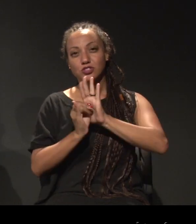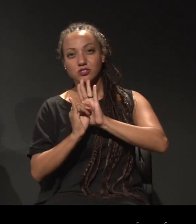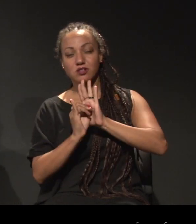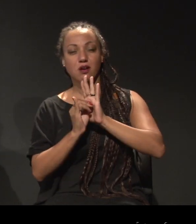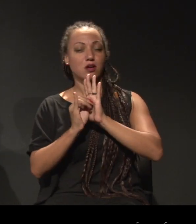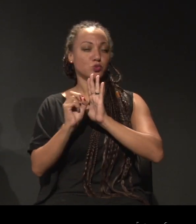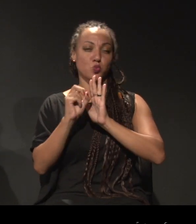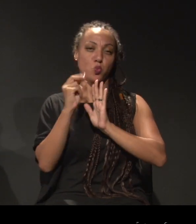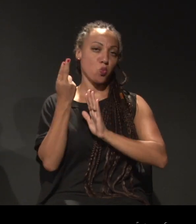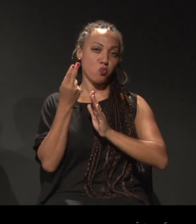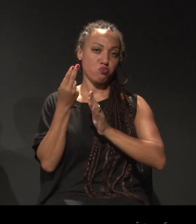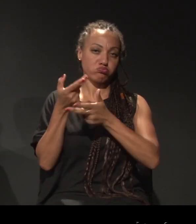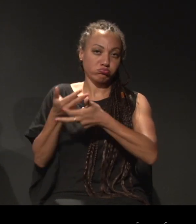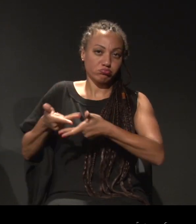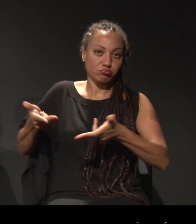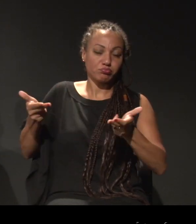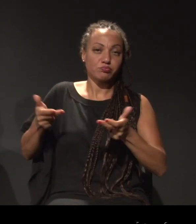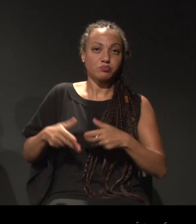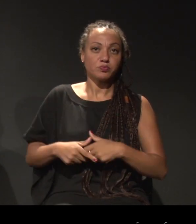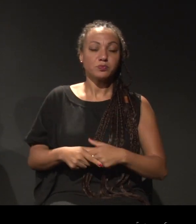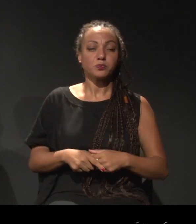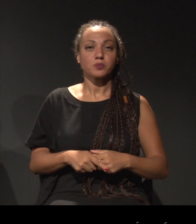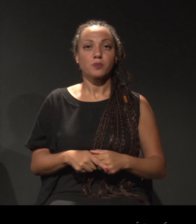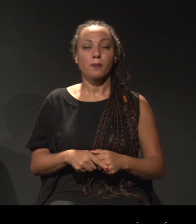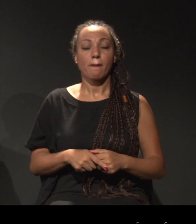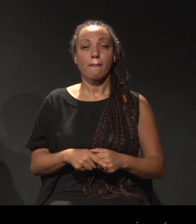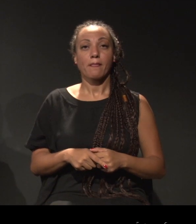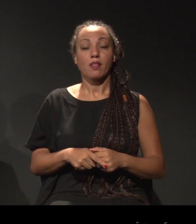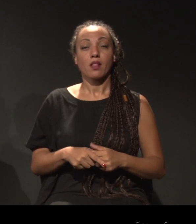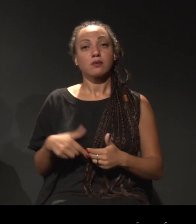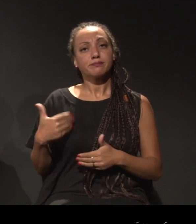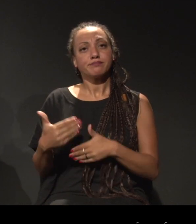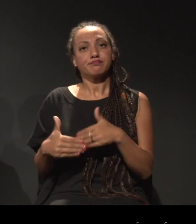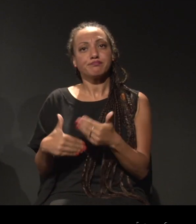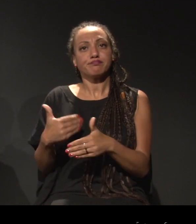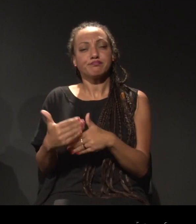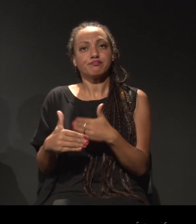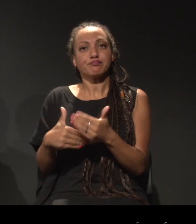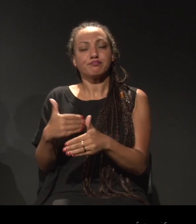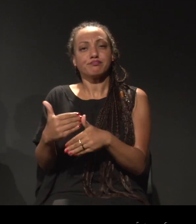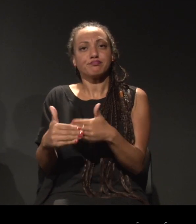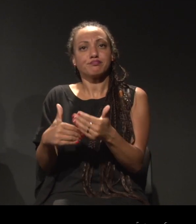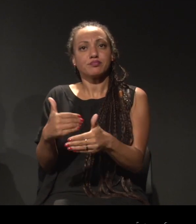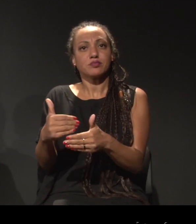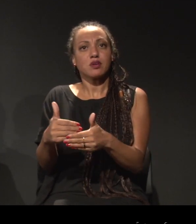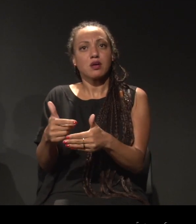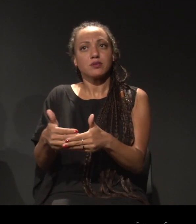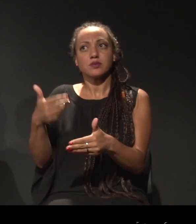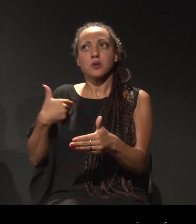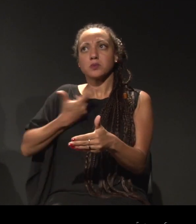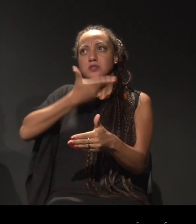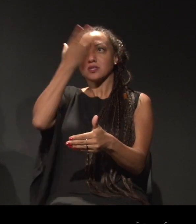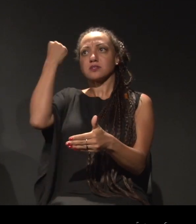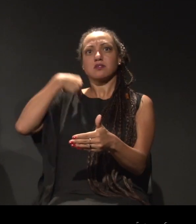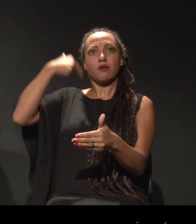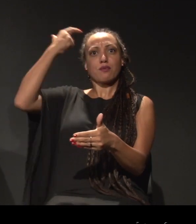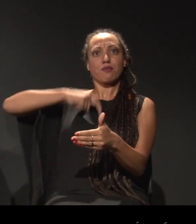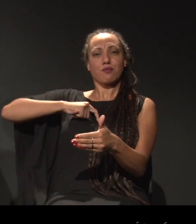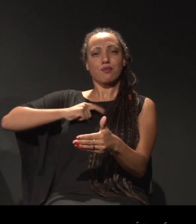de qualquer coisa. E foi assim que eu fui me esquecendo, até mesmo que eu era.